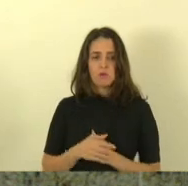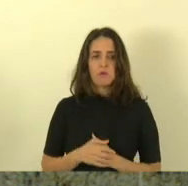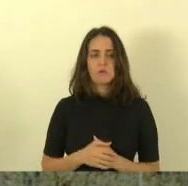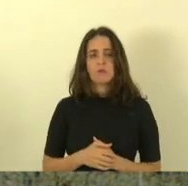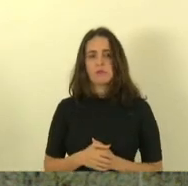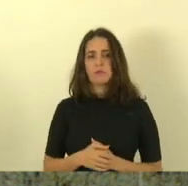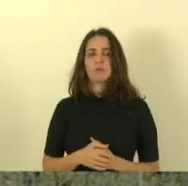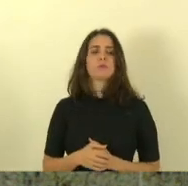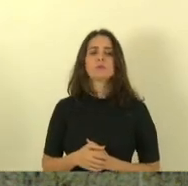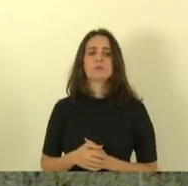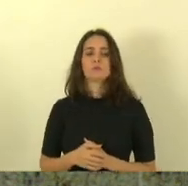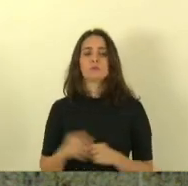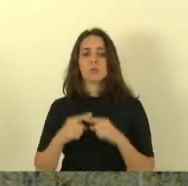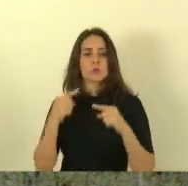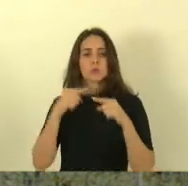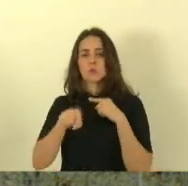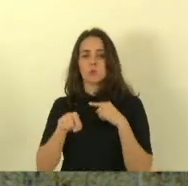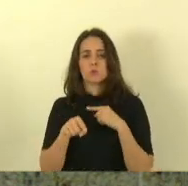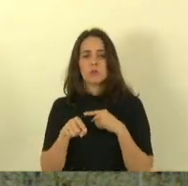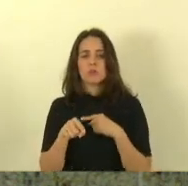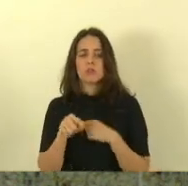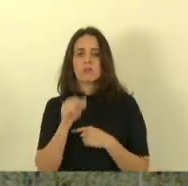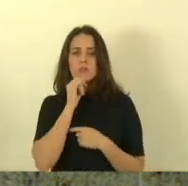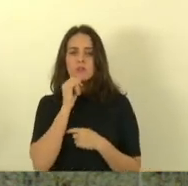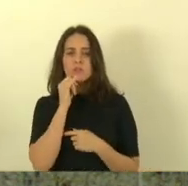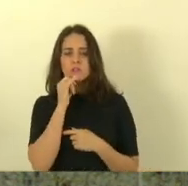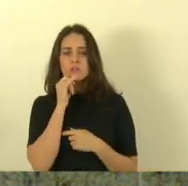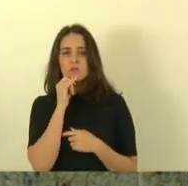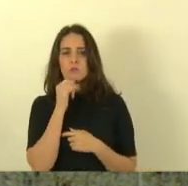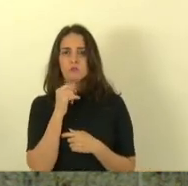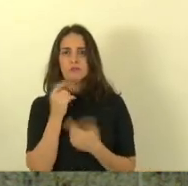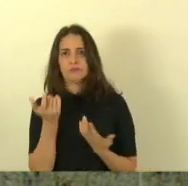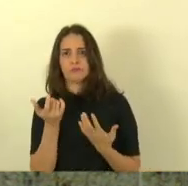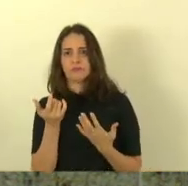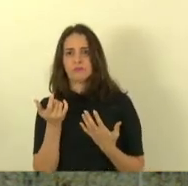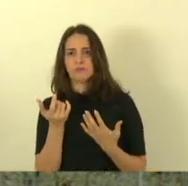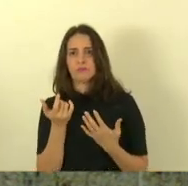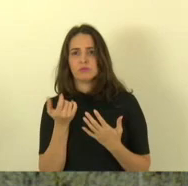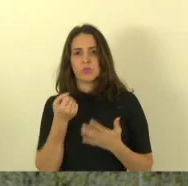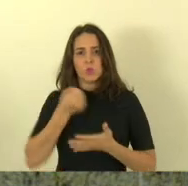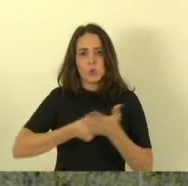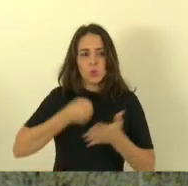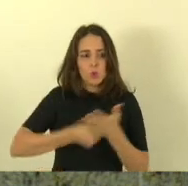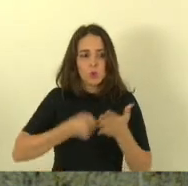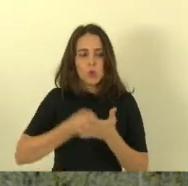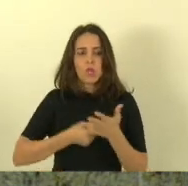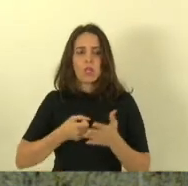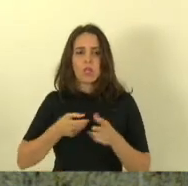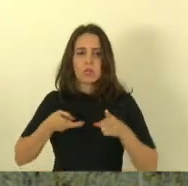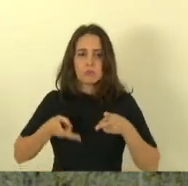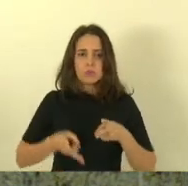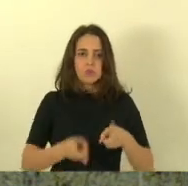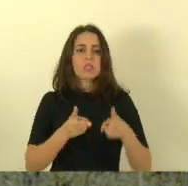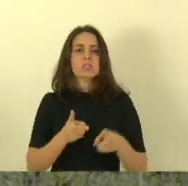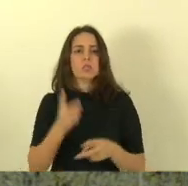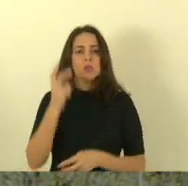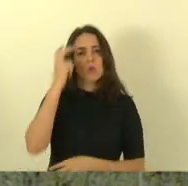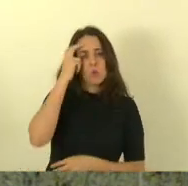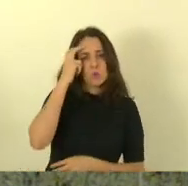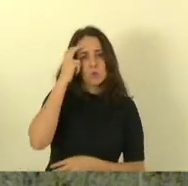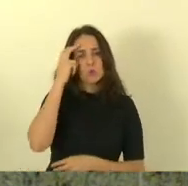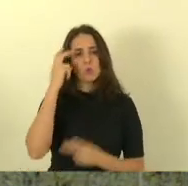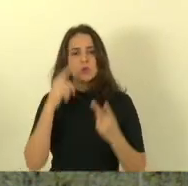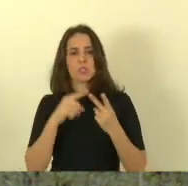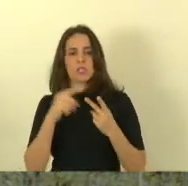tudo que é vamos dizer plausível em torno da manutenção da cultura e do